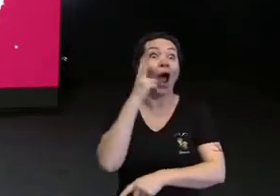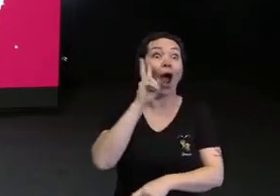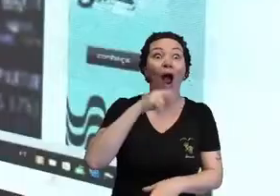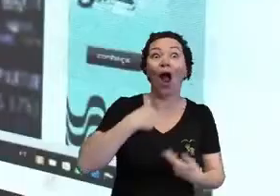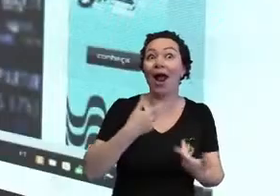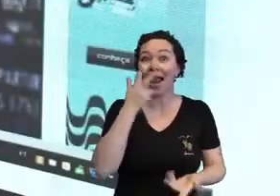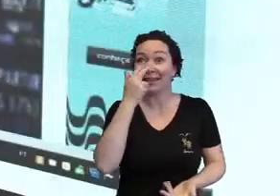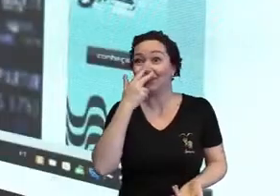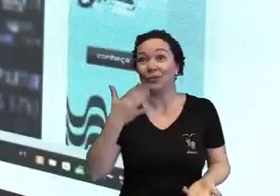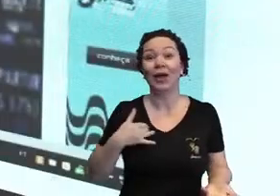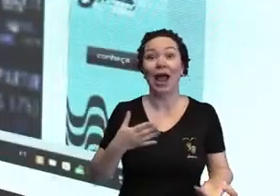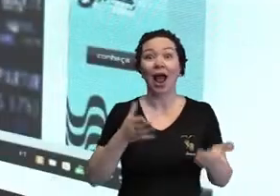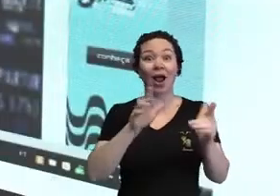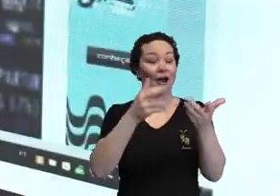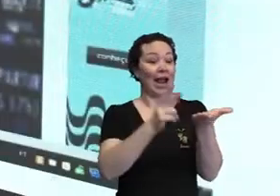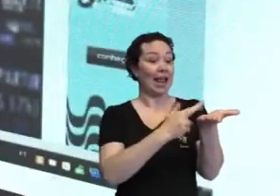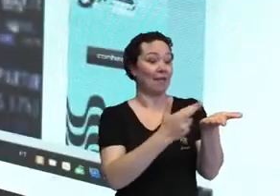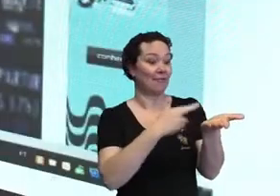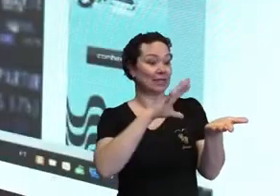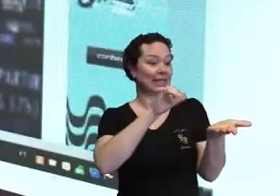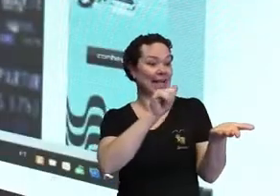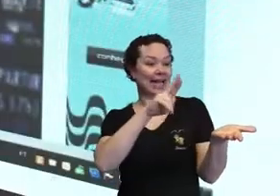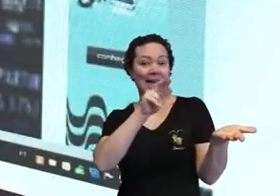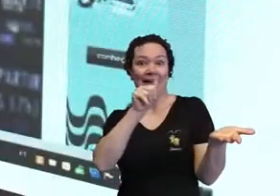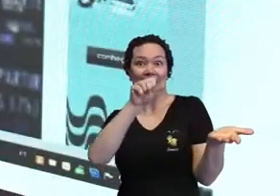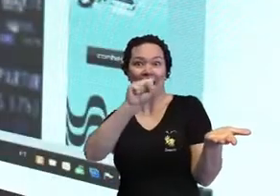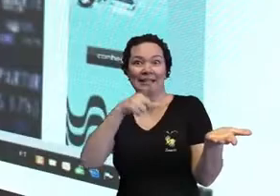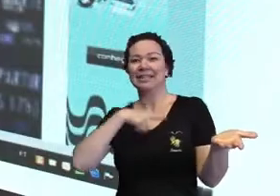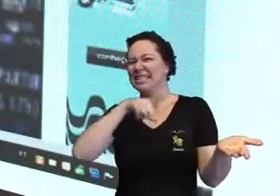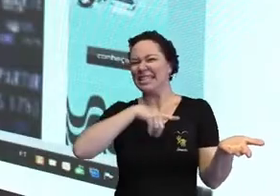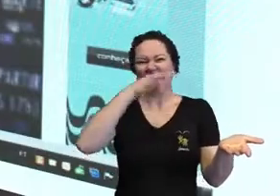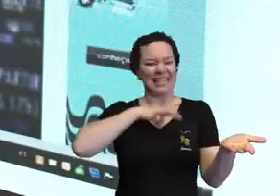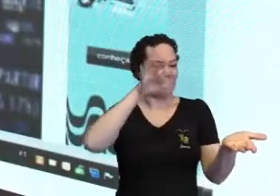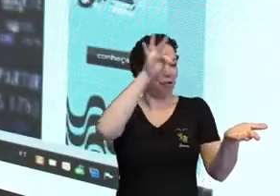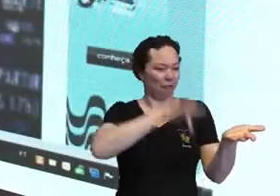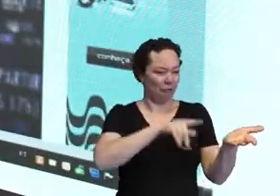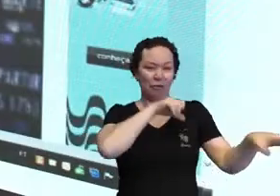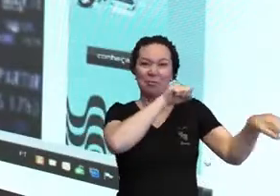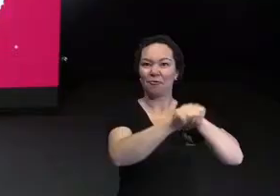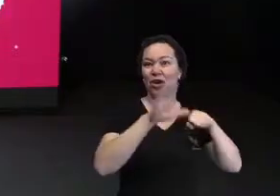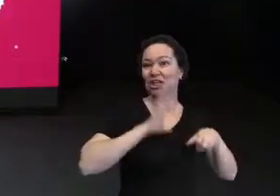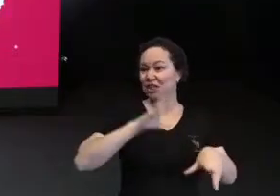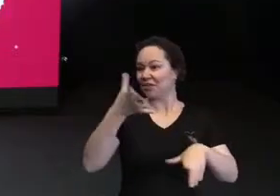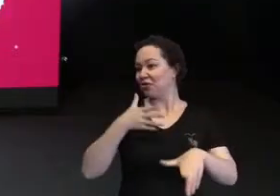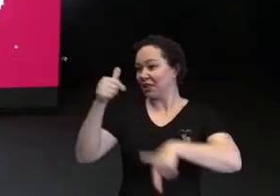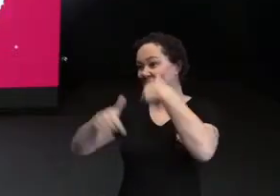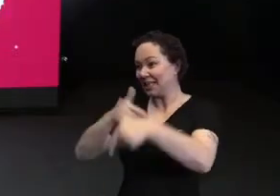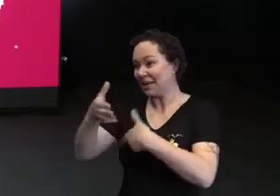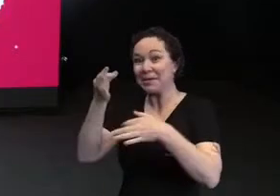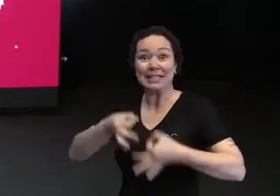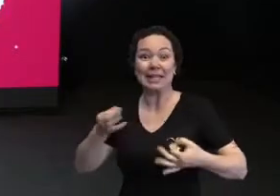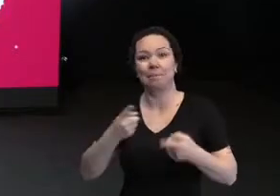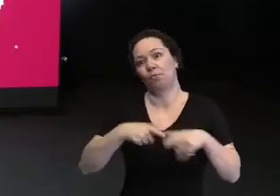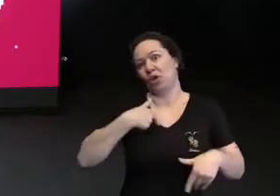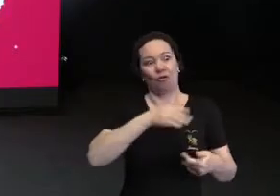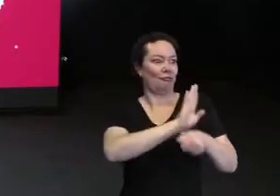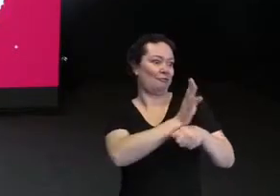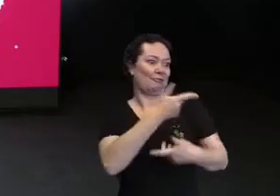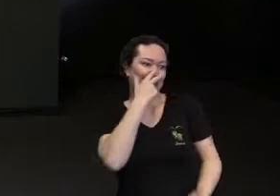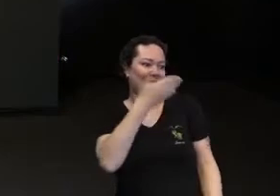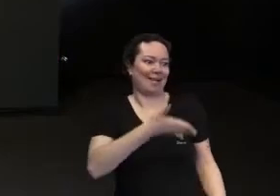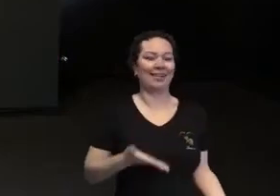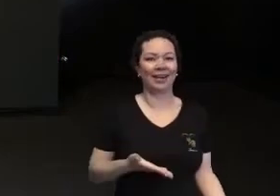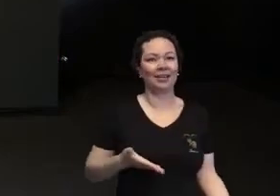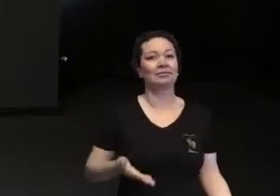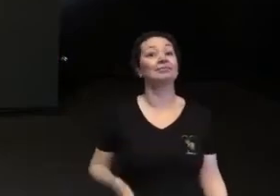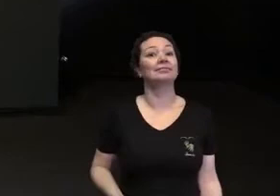Beyoncé, saiu na cara, nossa, eu vou sair daqui com emprego garantido, com certeza, todo mundo vai querer, o menino que fez o filme da cara da Beyoncé na faculdade. E